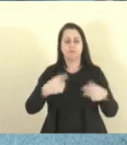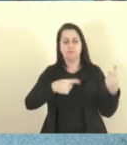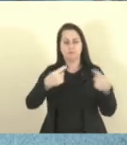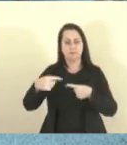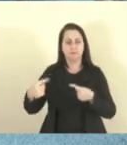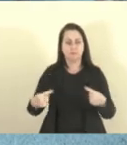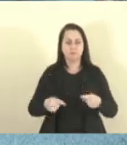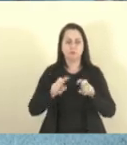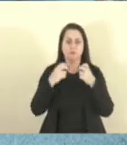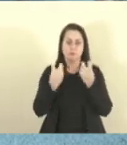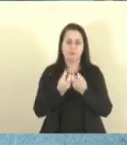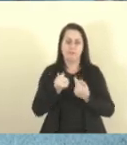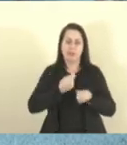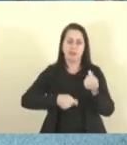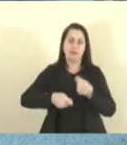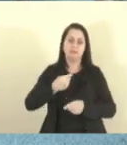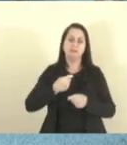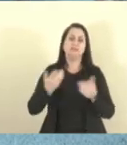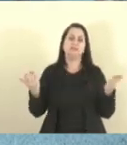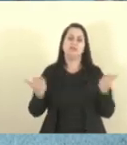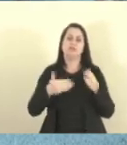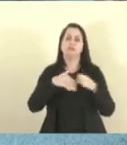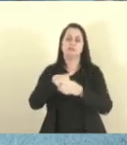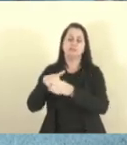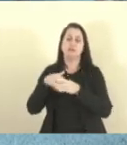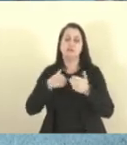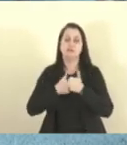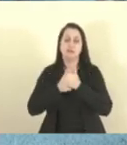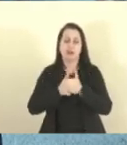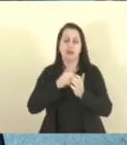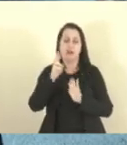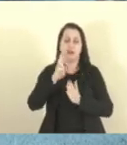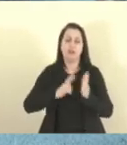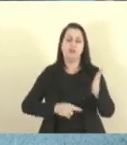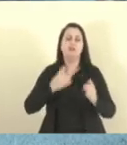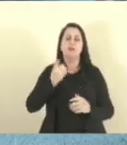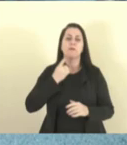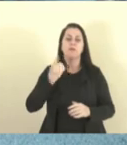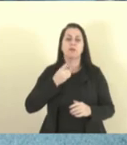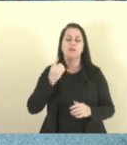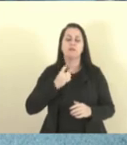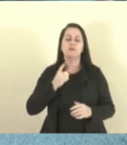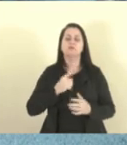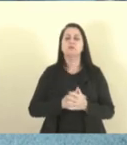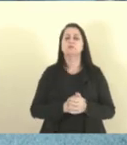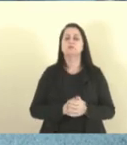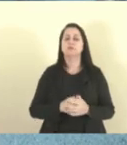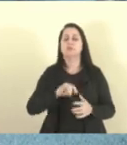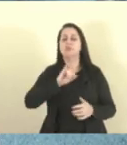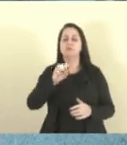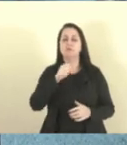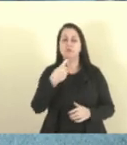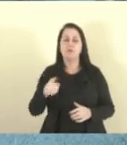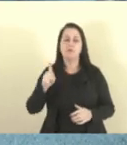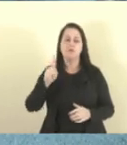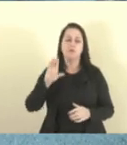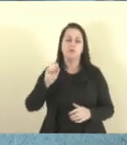na Comissão de Finanças, vou colher os votos, eu acompanho meu relatório. Deputado, vice-presidente João Cose.